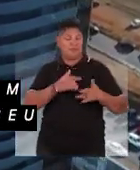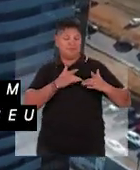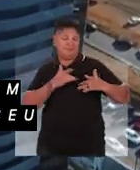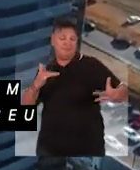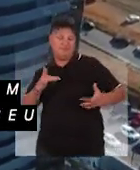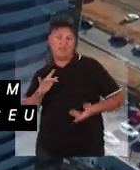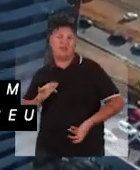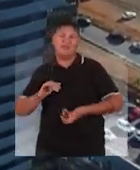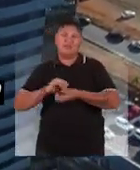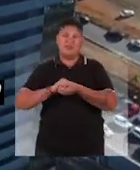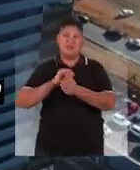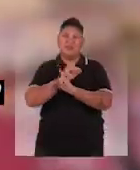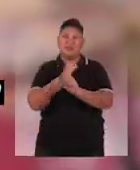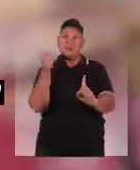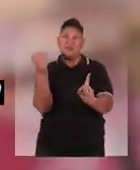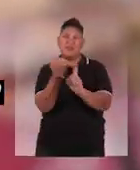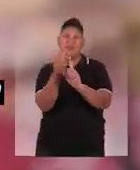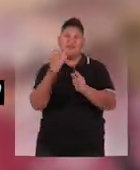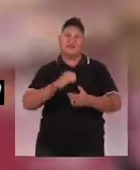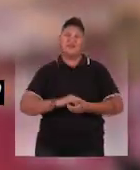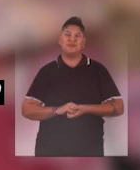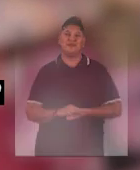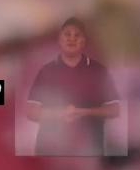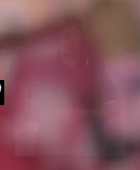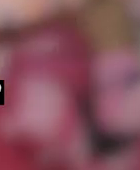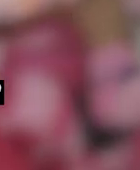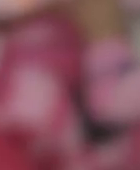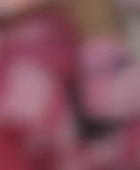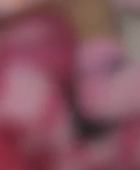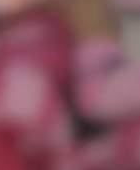exerce seu papel de parceiro da sociedade.